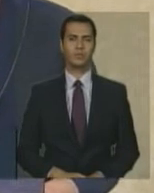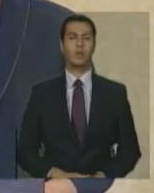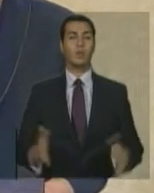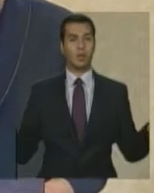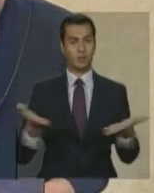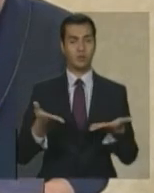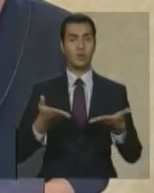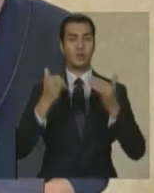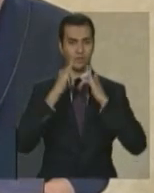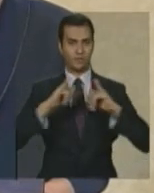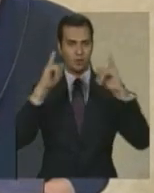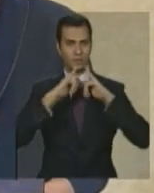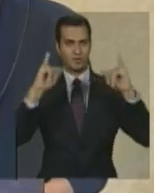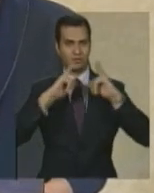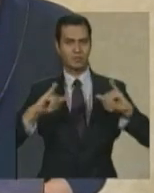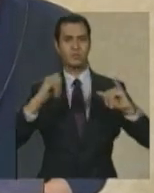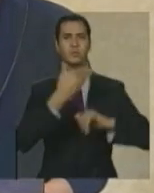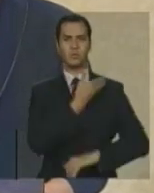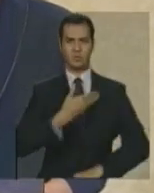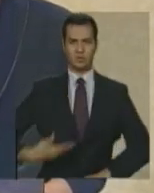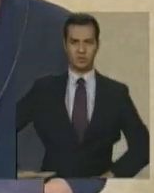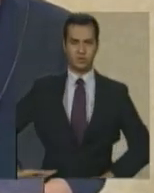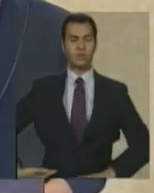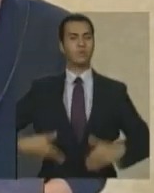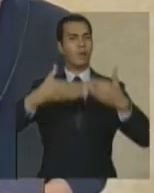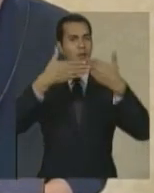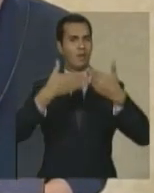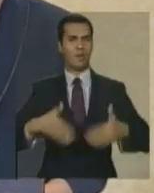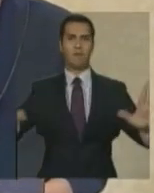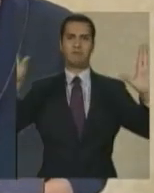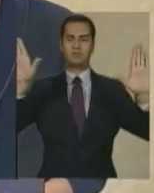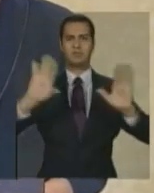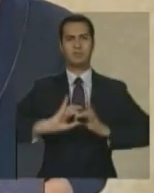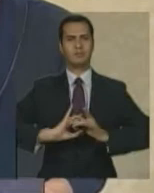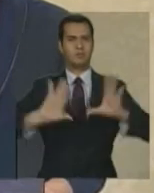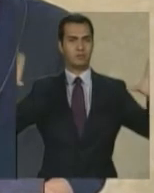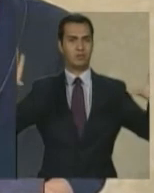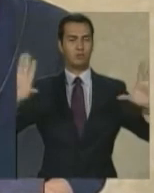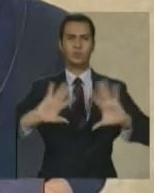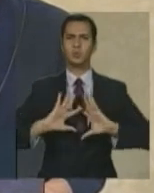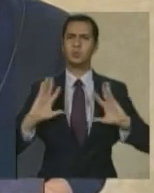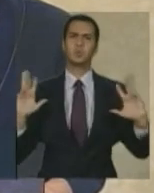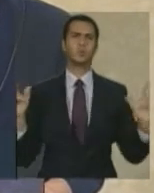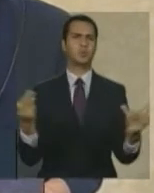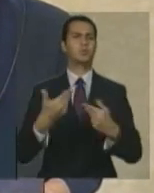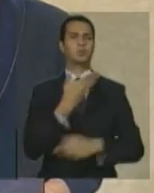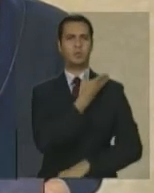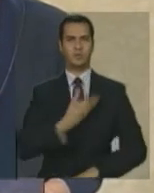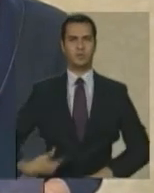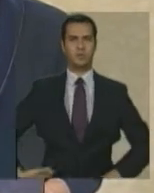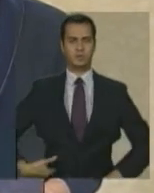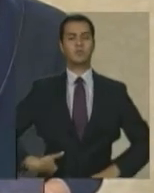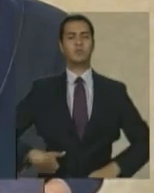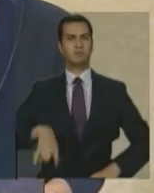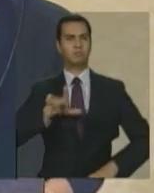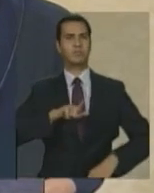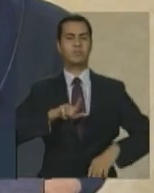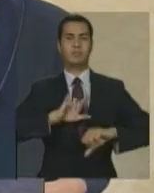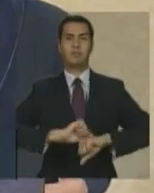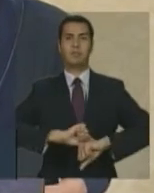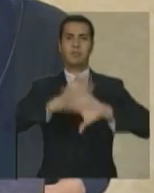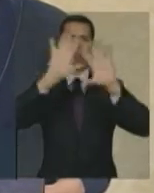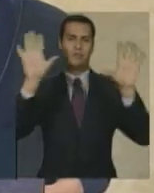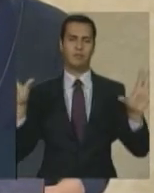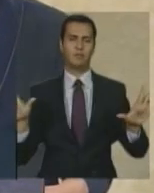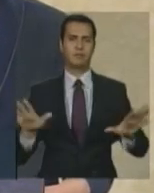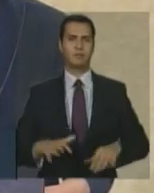torna-se aberta em todas as suas instâncias o poder público torna-se mais transparente e